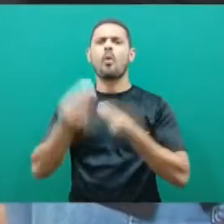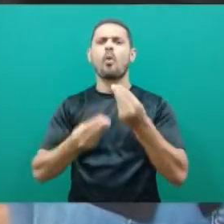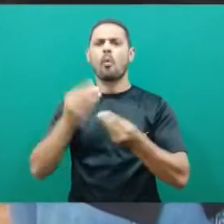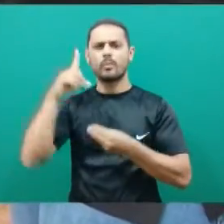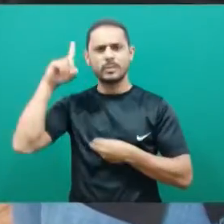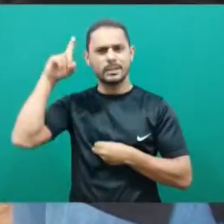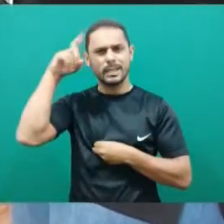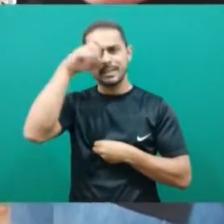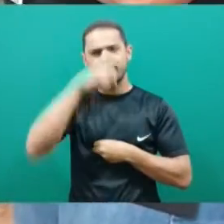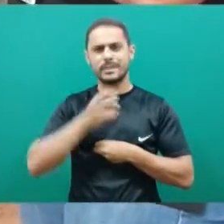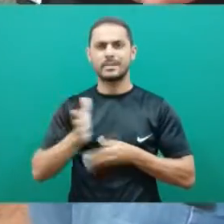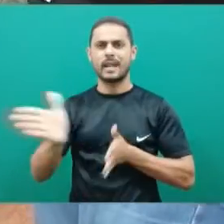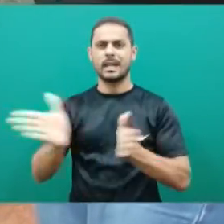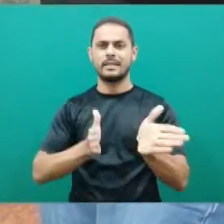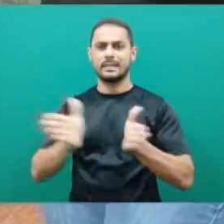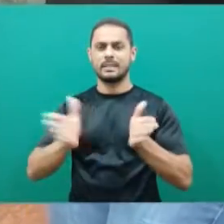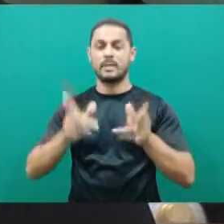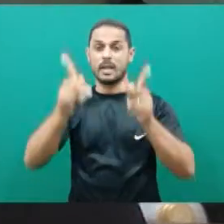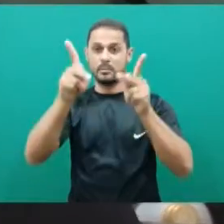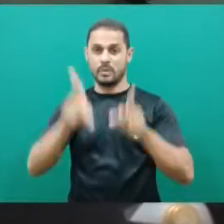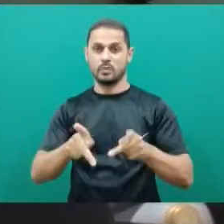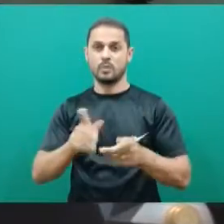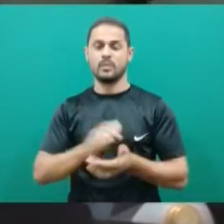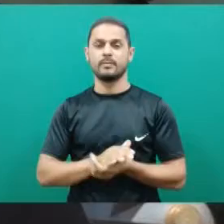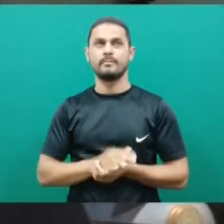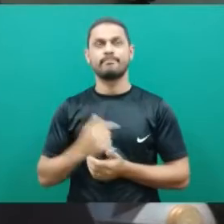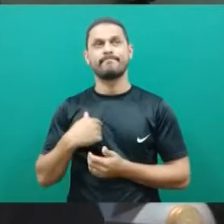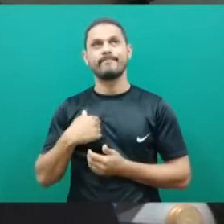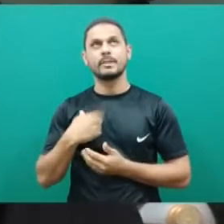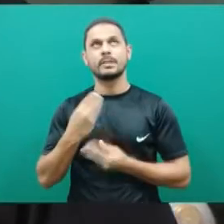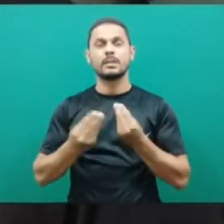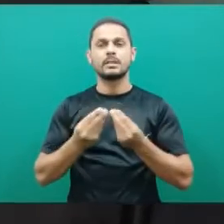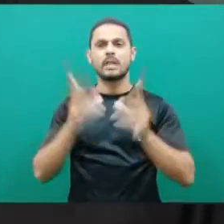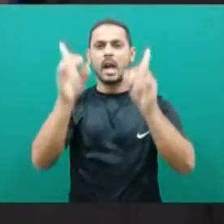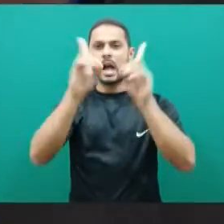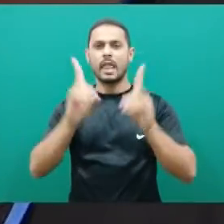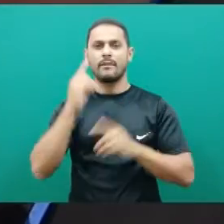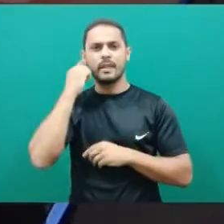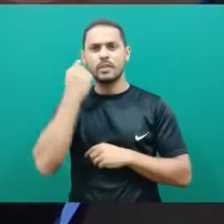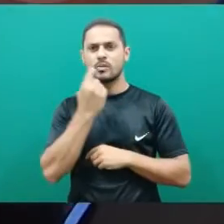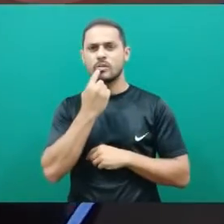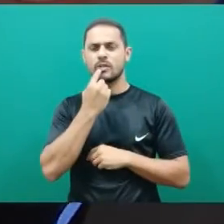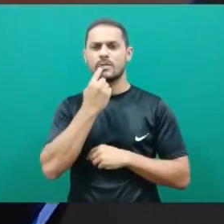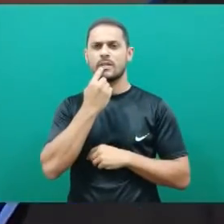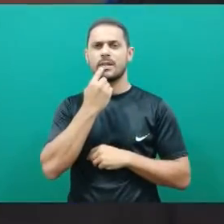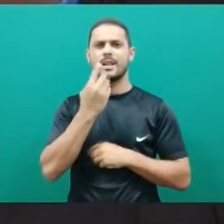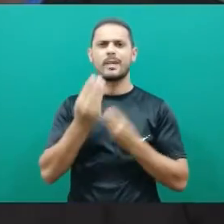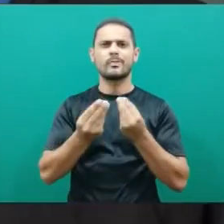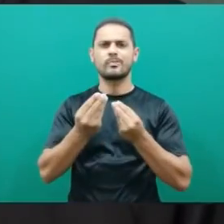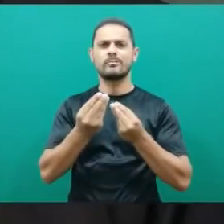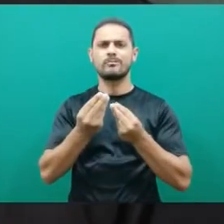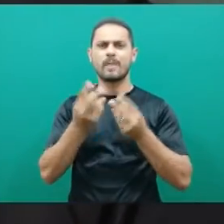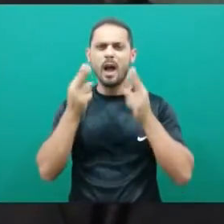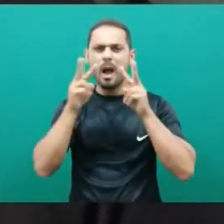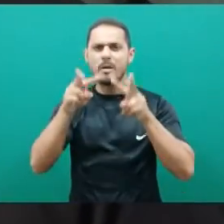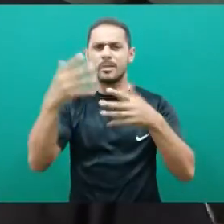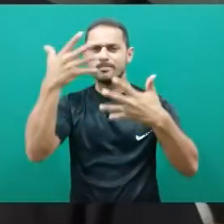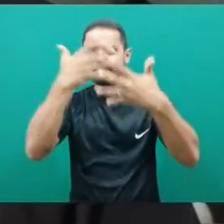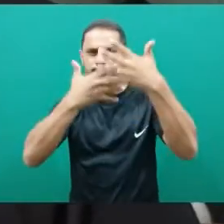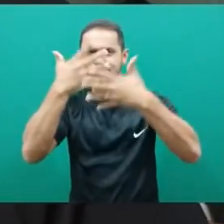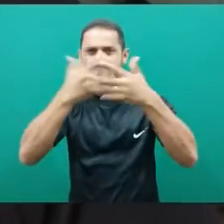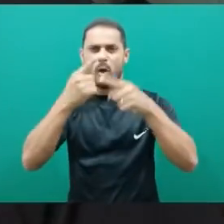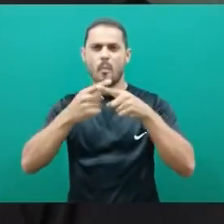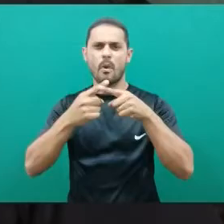a falta de acessibilidade para este público. A gente costuma dizer que a deficiência auditiva, a surdez, ela é uma deficiência